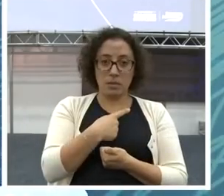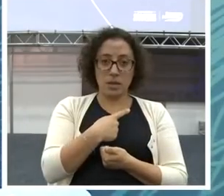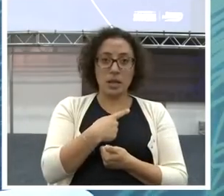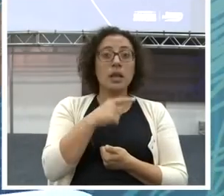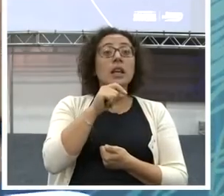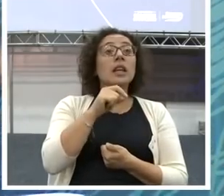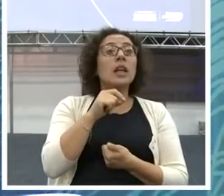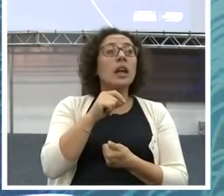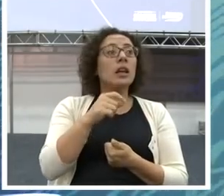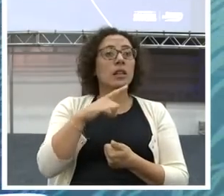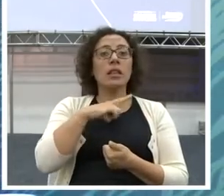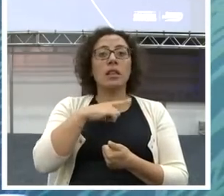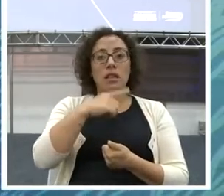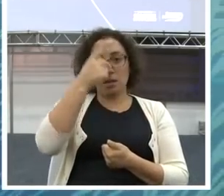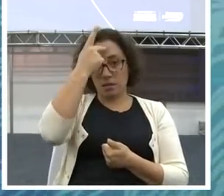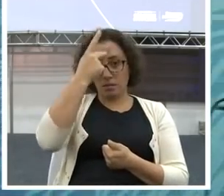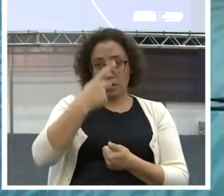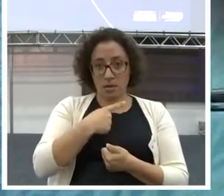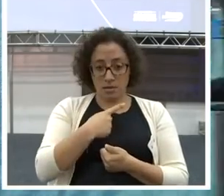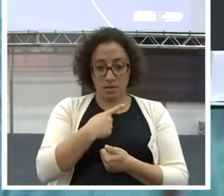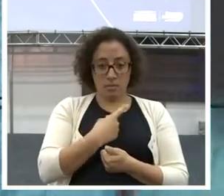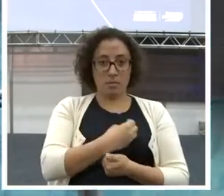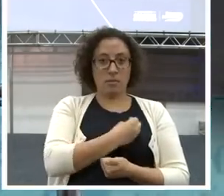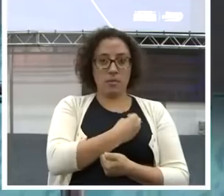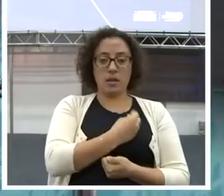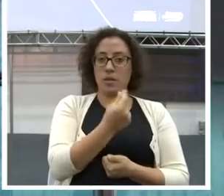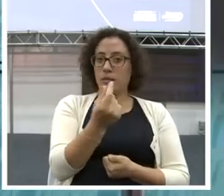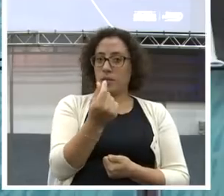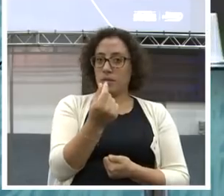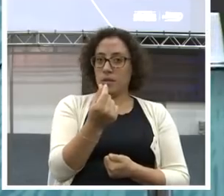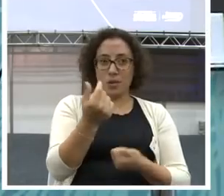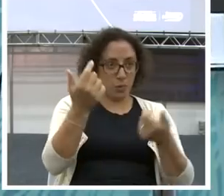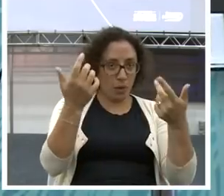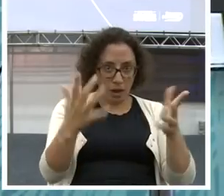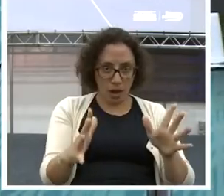quer independência financeira? Alguém não quer?